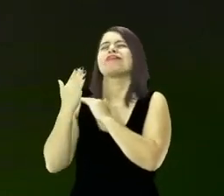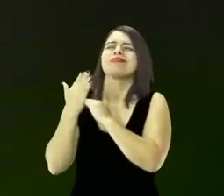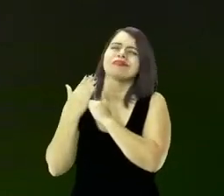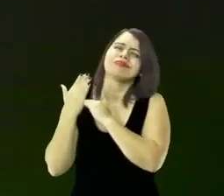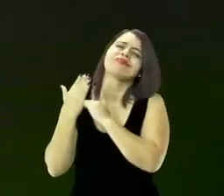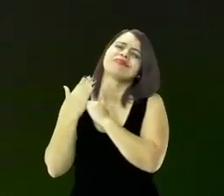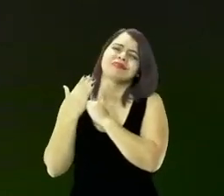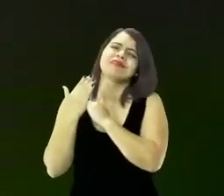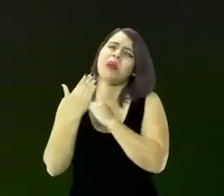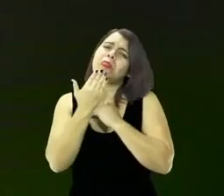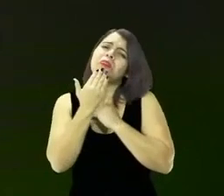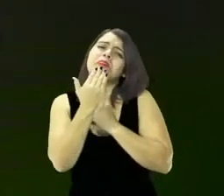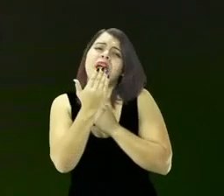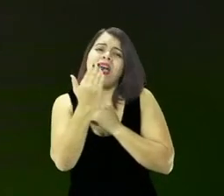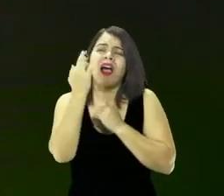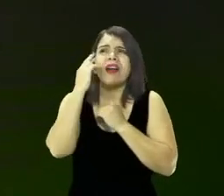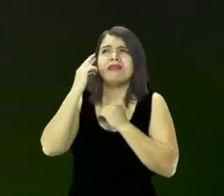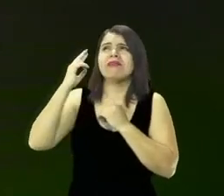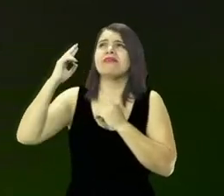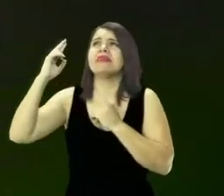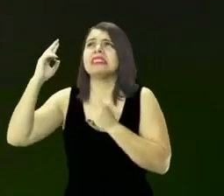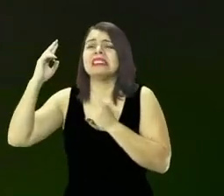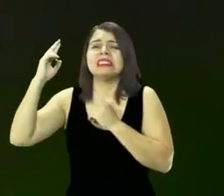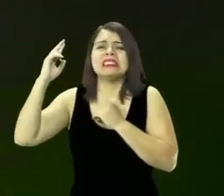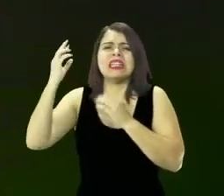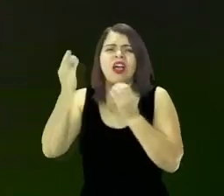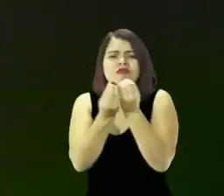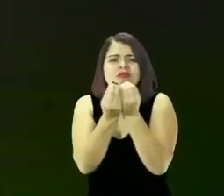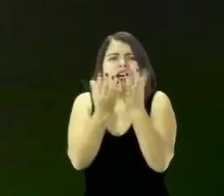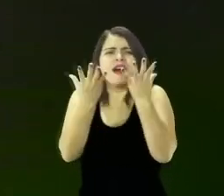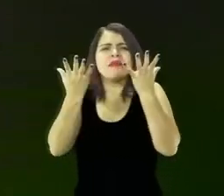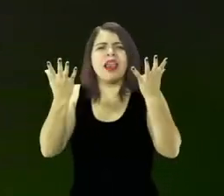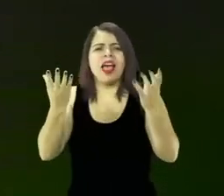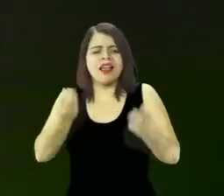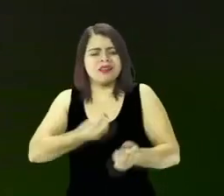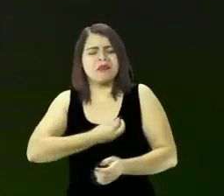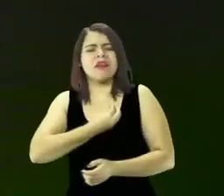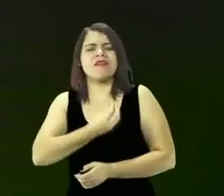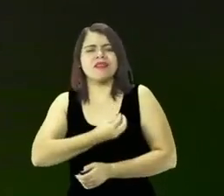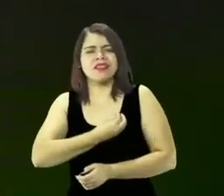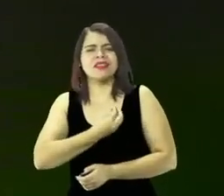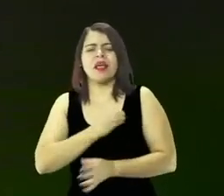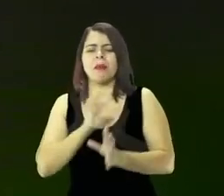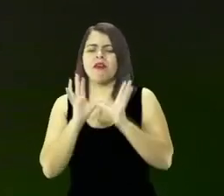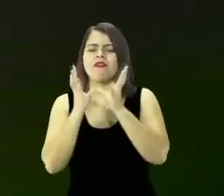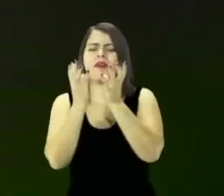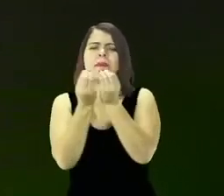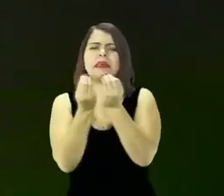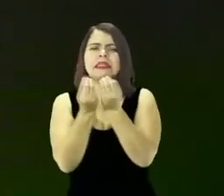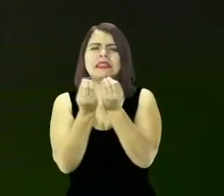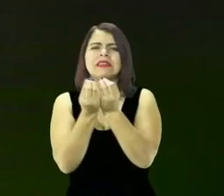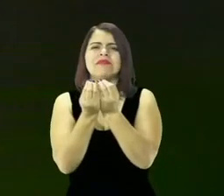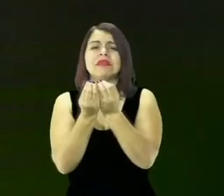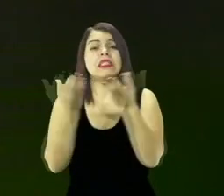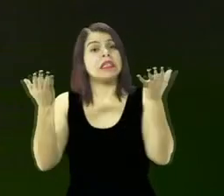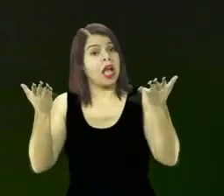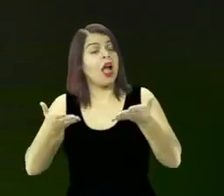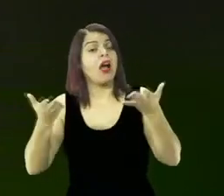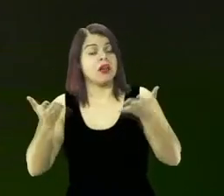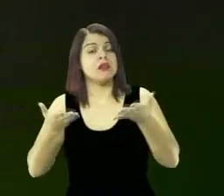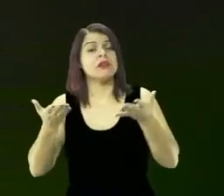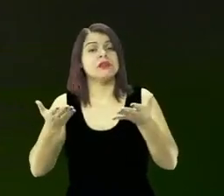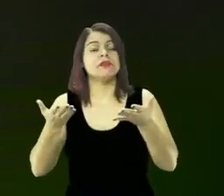eu te peço Senhor faz um grande milagre em minha vida e na minha família diga a partir de hoje